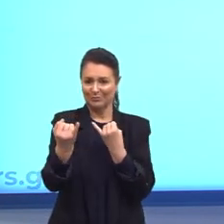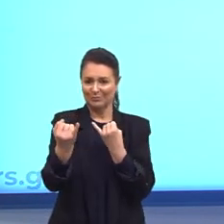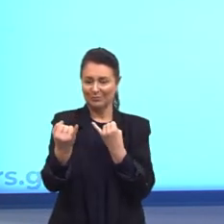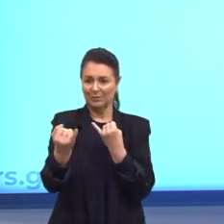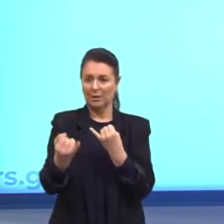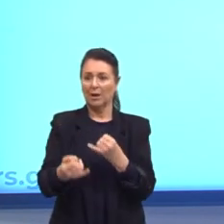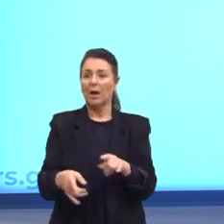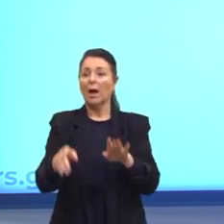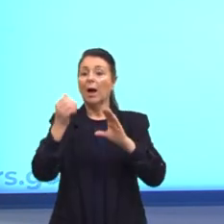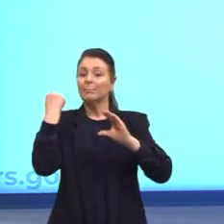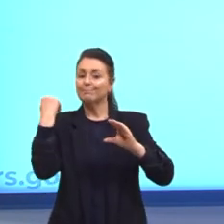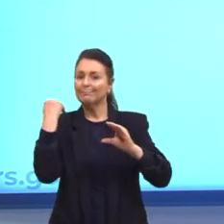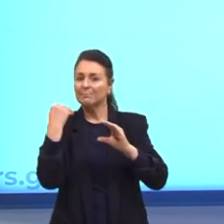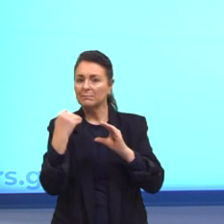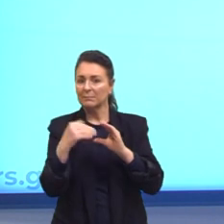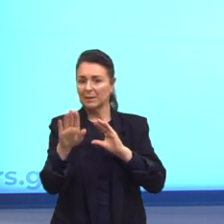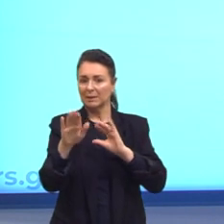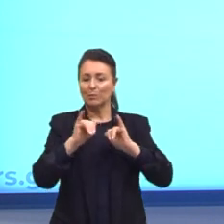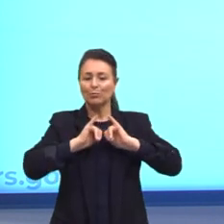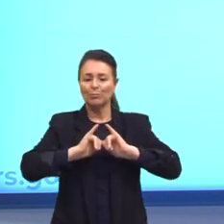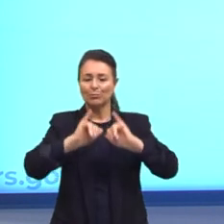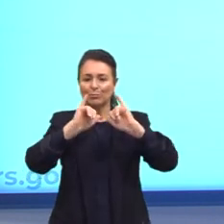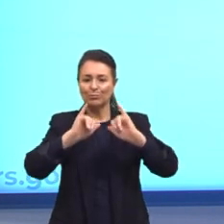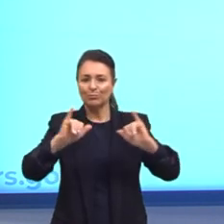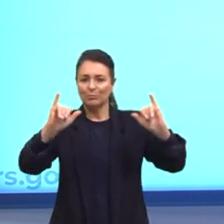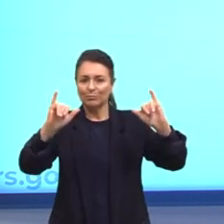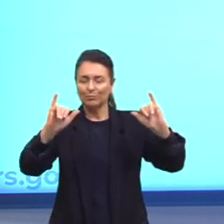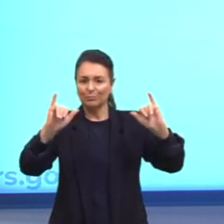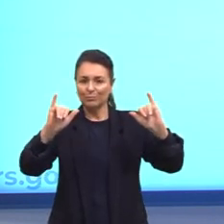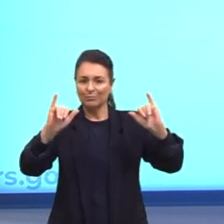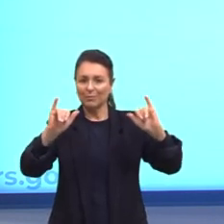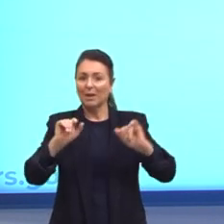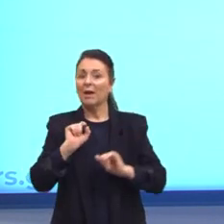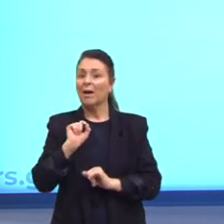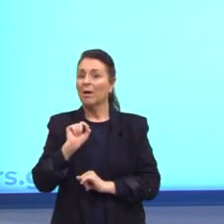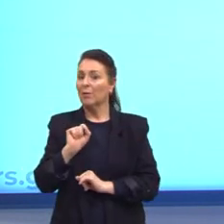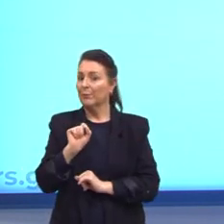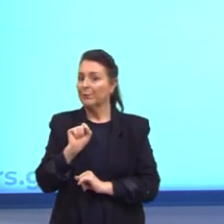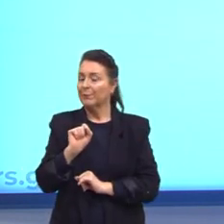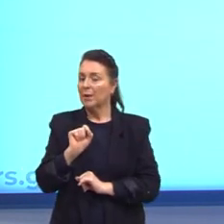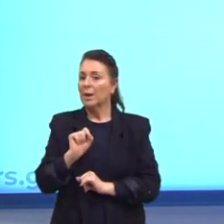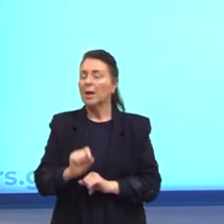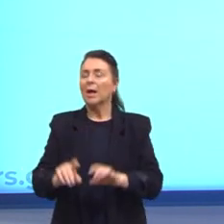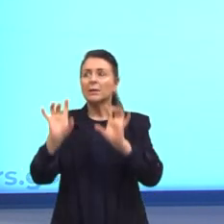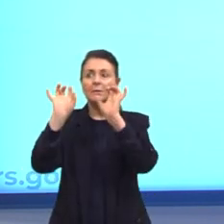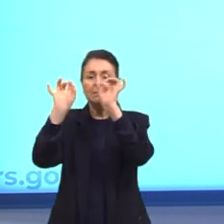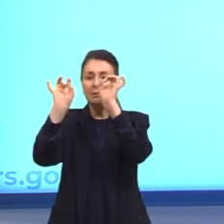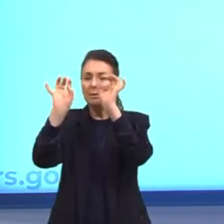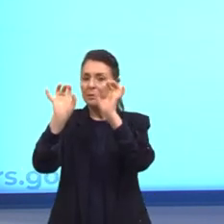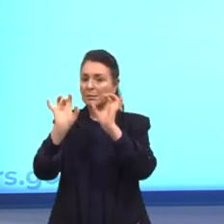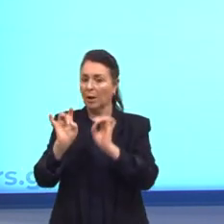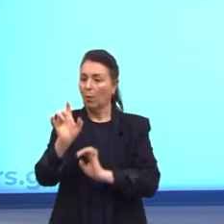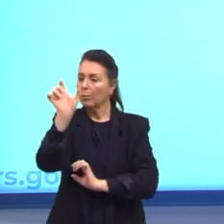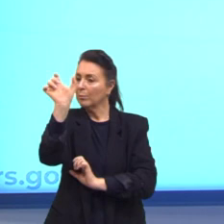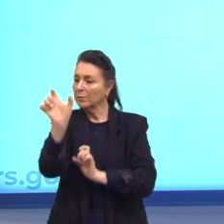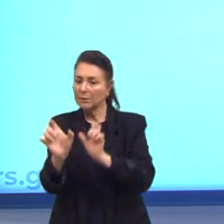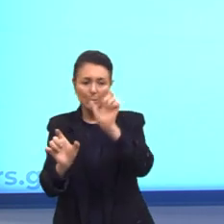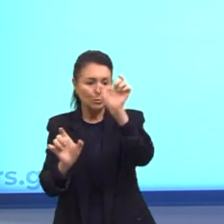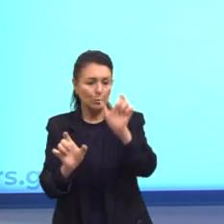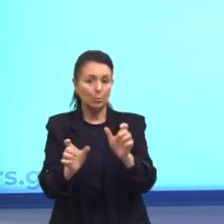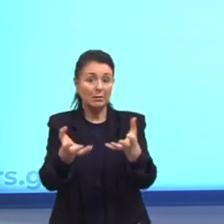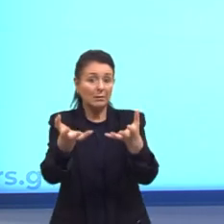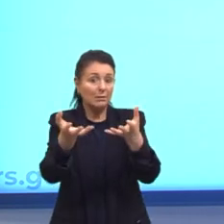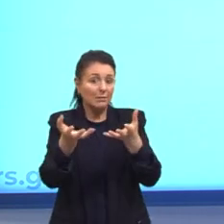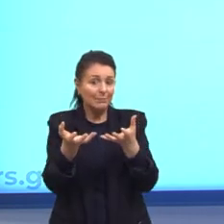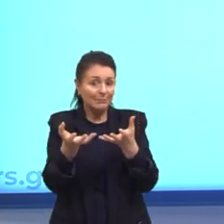A mensagem que essa propaganda vai veicular, ela vai ser específica ali ao público-alvo que se deseja